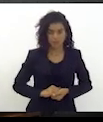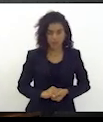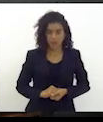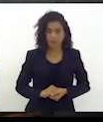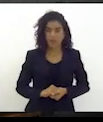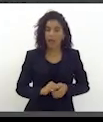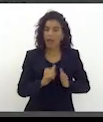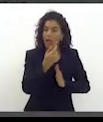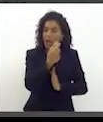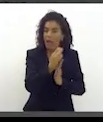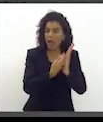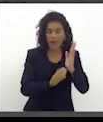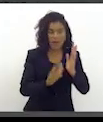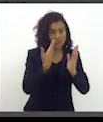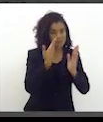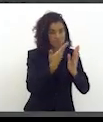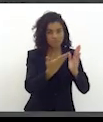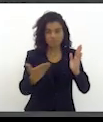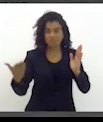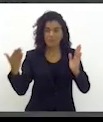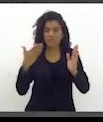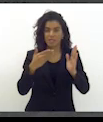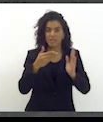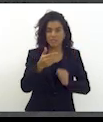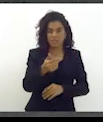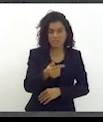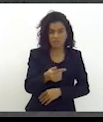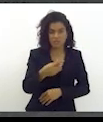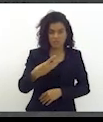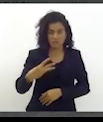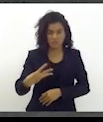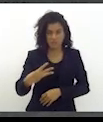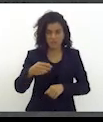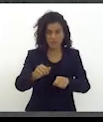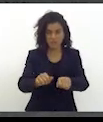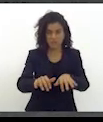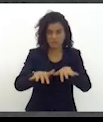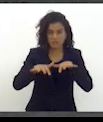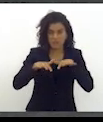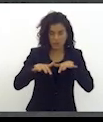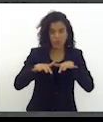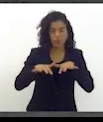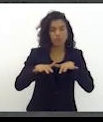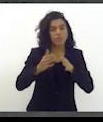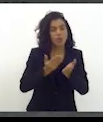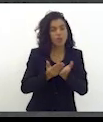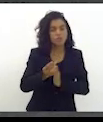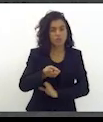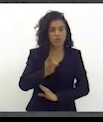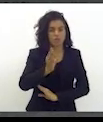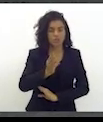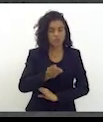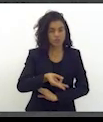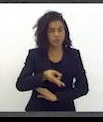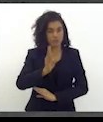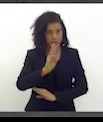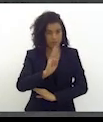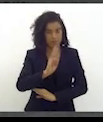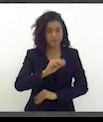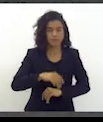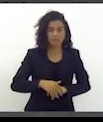a ata reflete com exatidão o ocorrido na 73ª sessão ordinária, que iniciada às 14h10min,